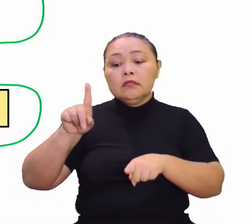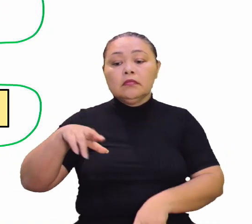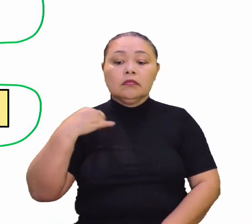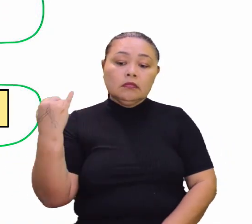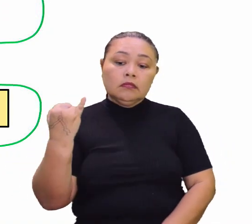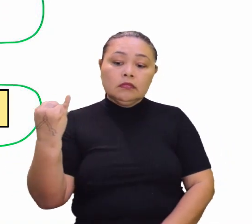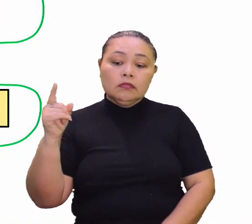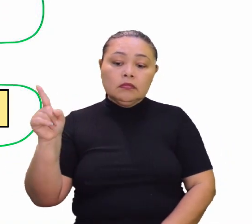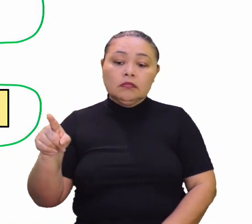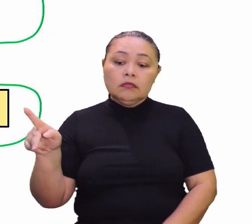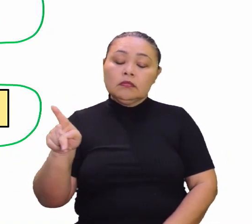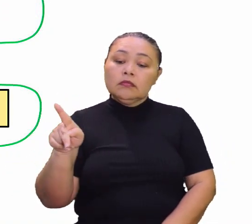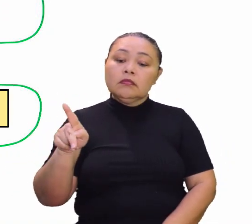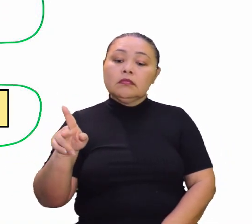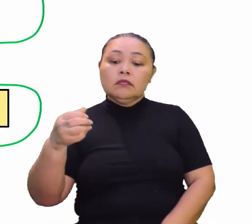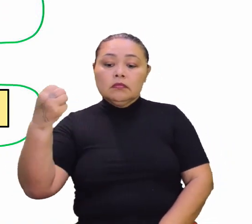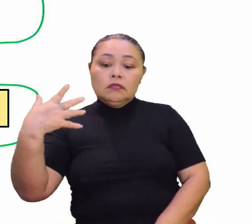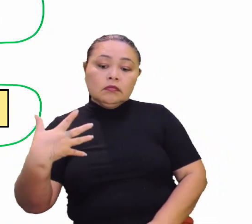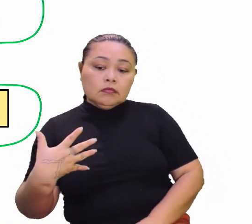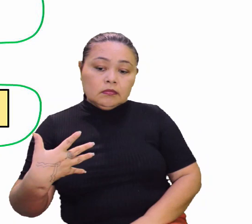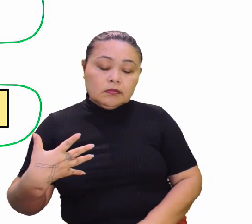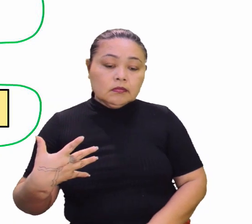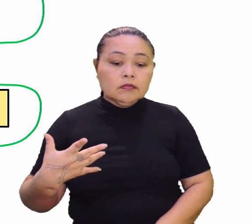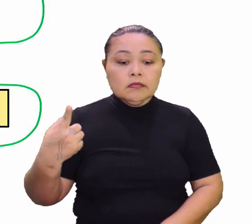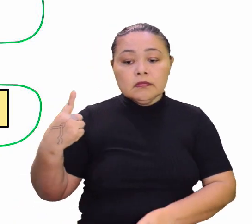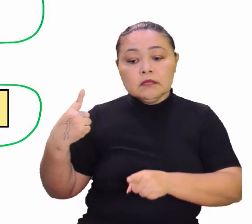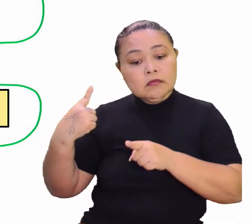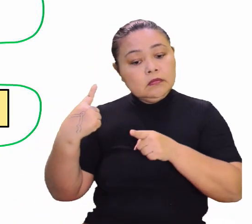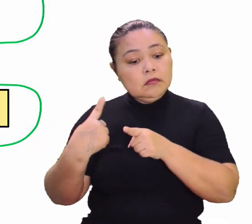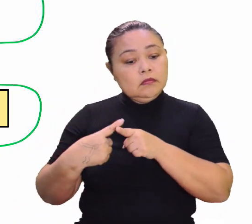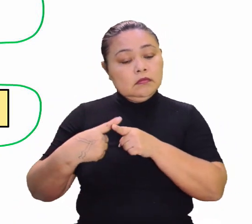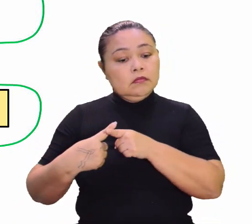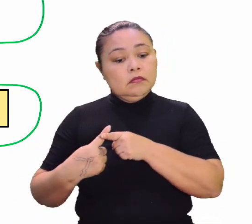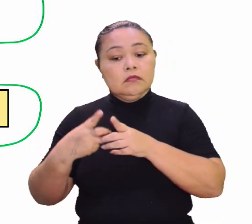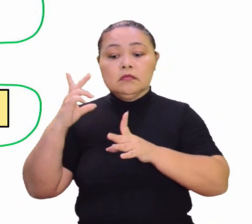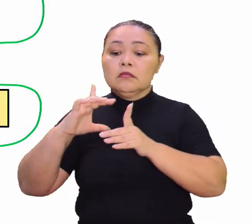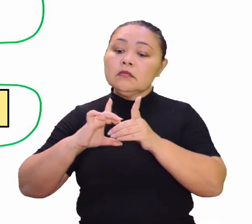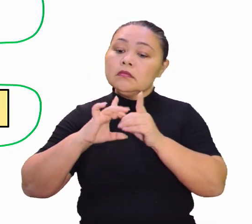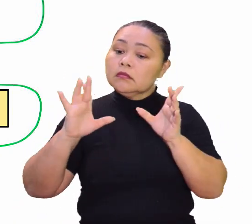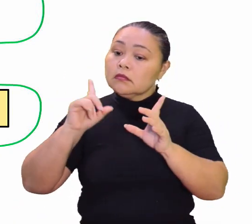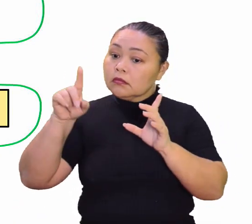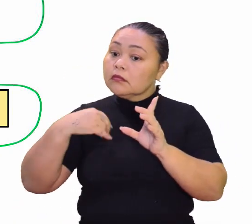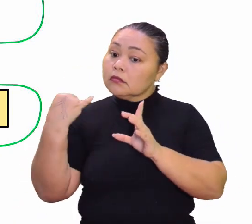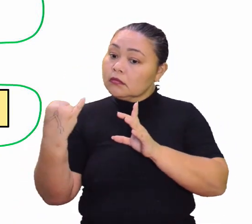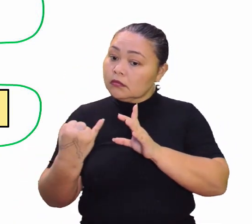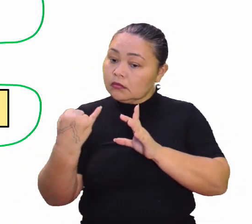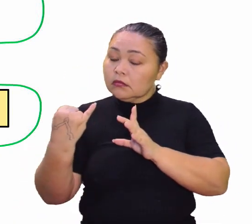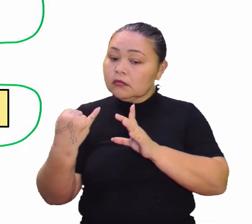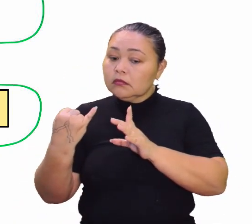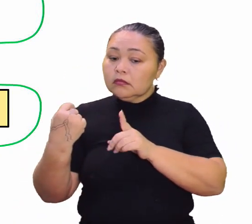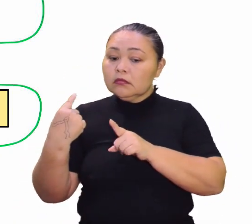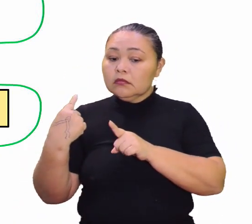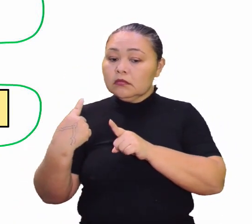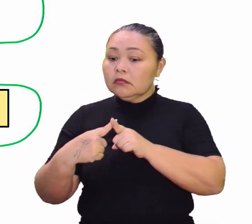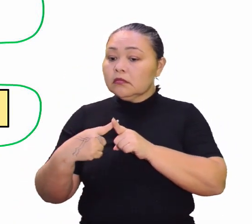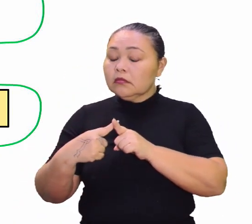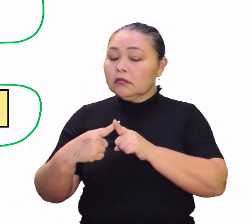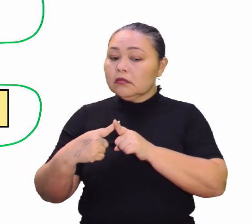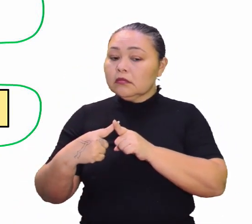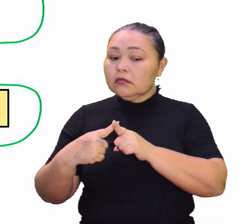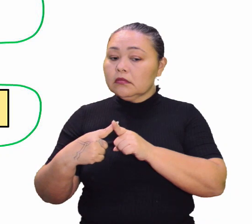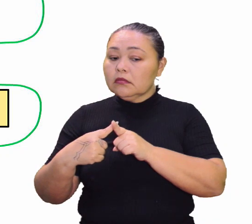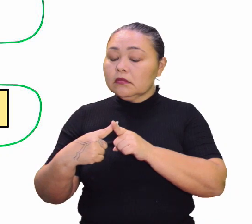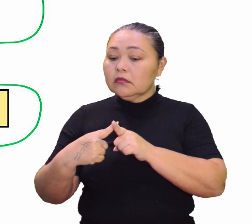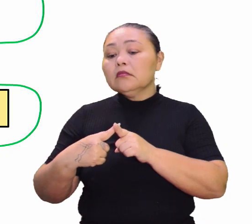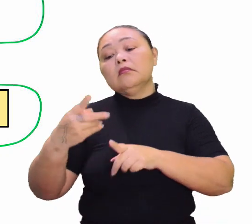muito importante também, né, professor Jorge? É? Explica aí porquê, Porque a gente vai... A democracia é muito importante, entendeu? E a atuação